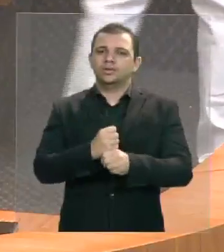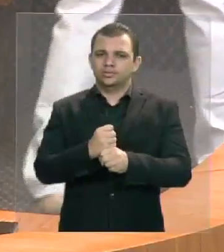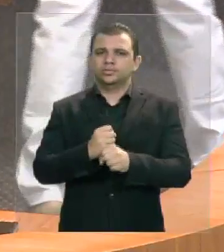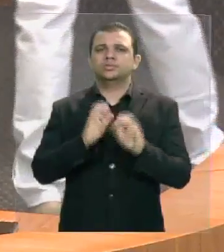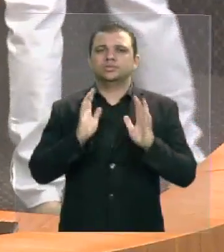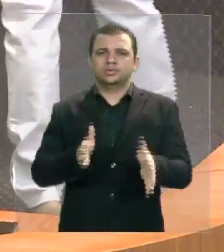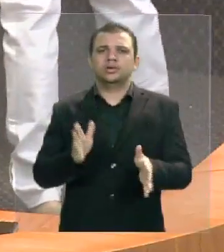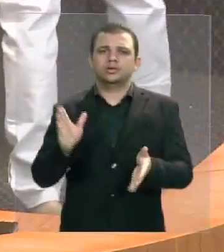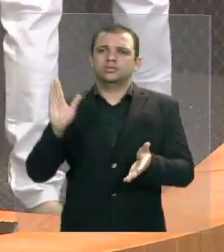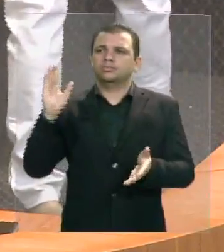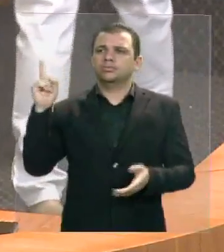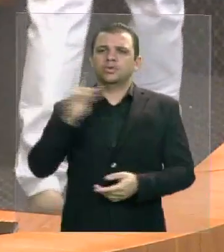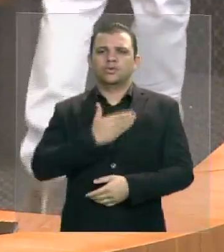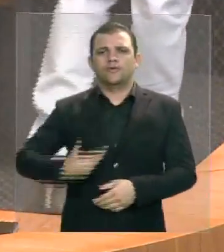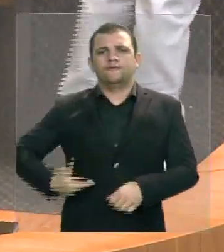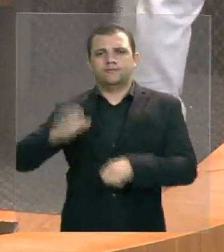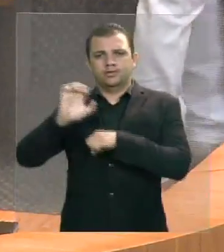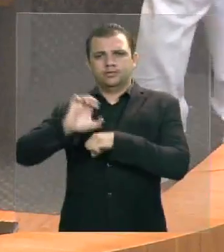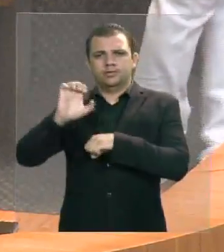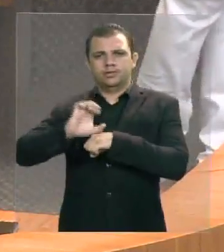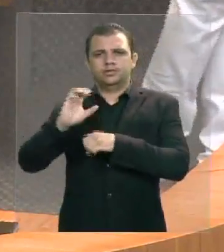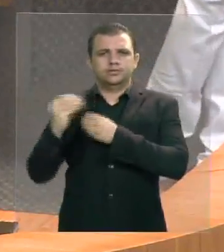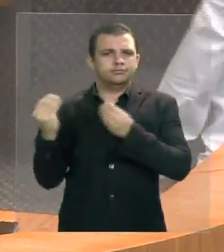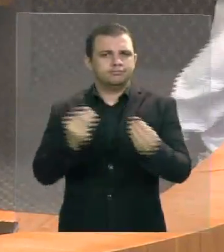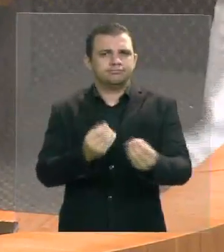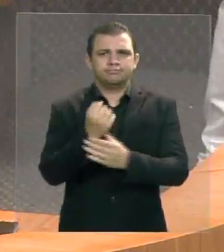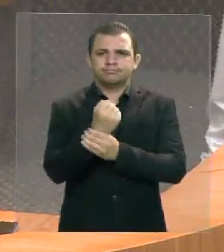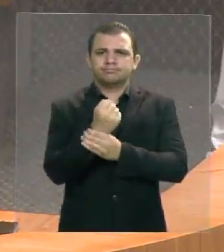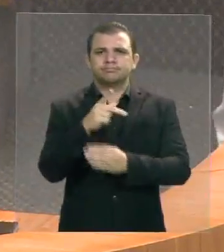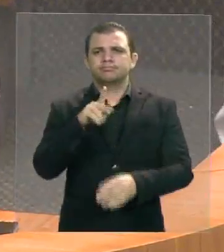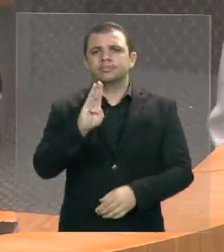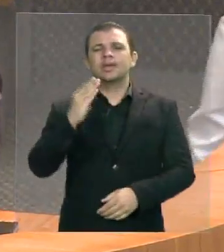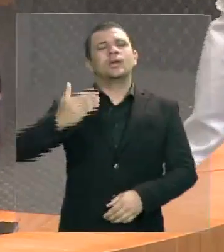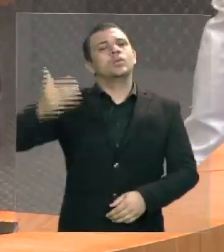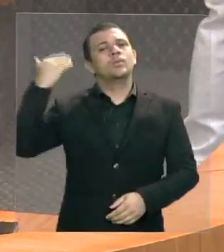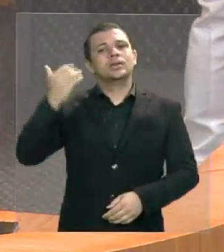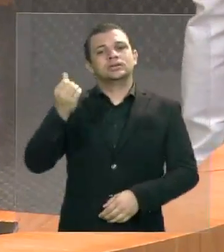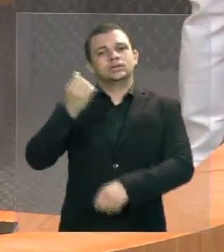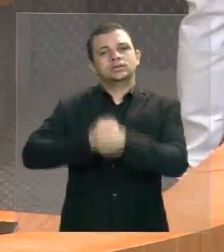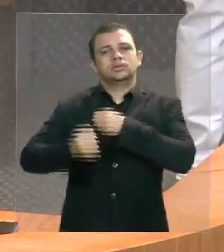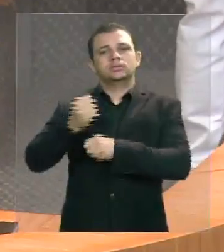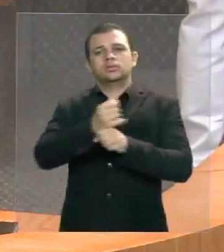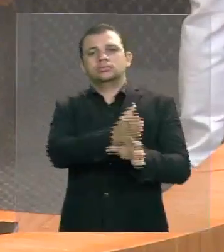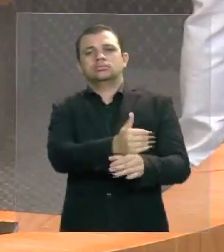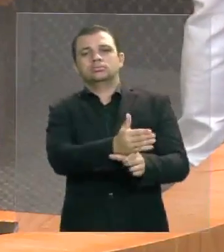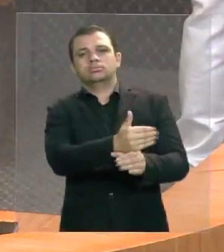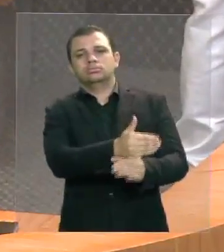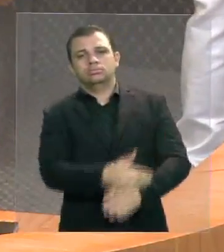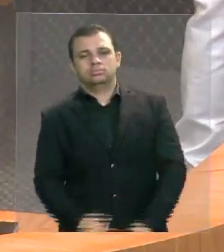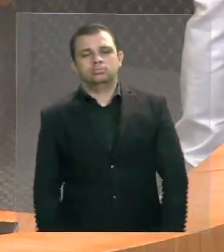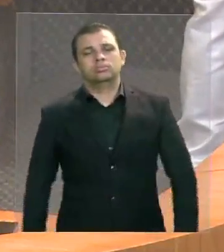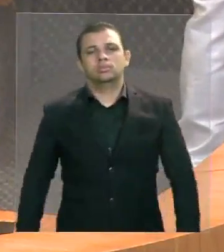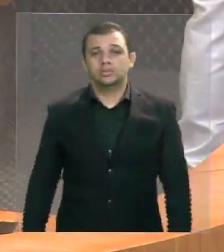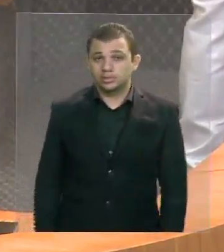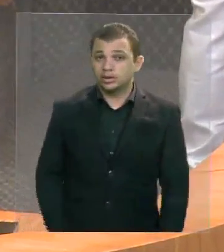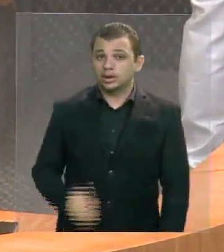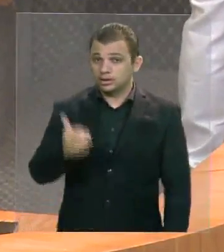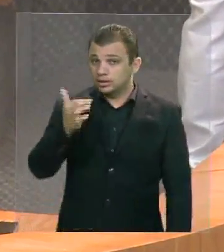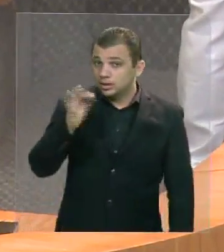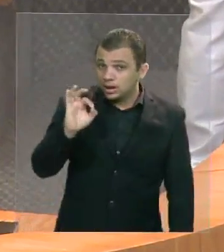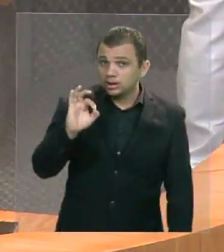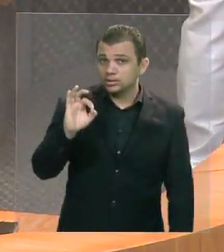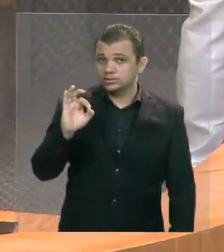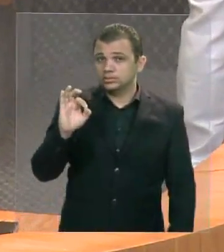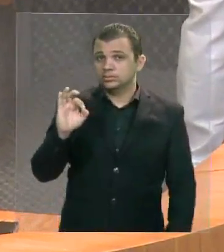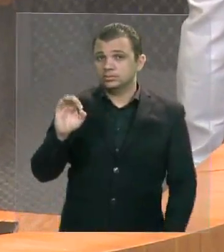governo do Estado na questão da segurança pública o que não recebeu em seis anos foram dez equipamentos entregues pelo governo do